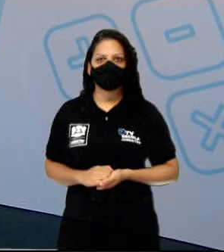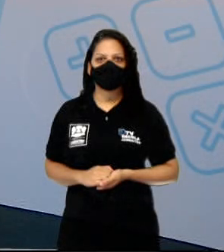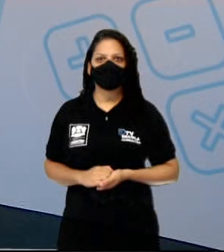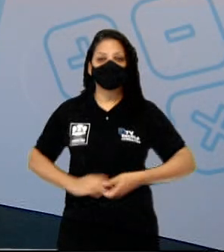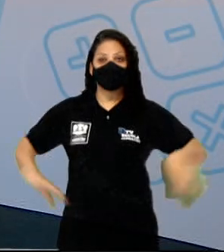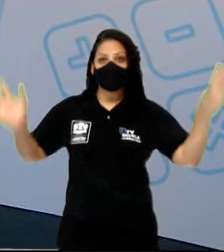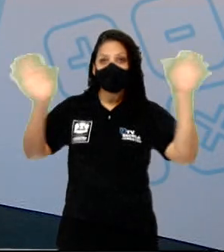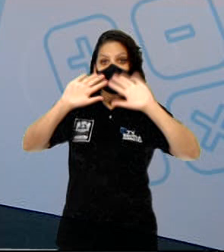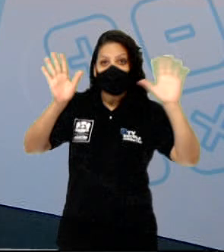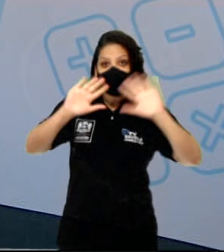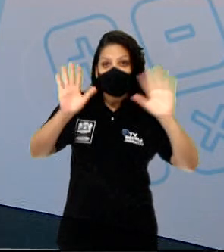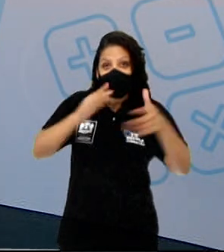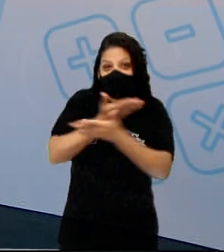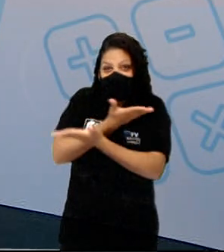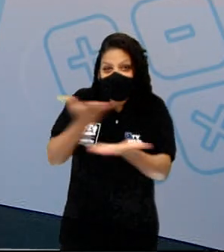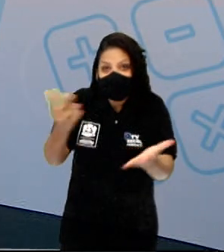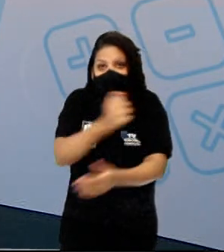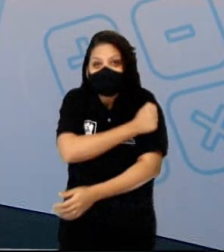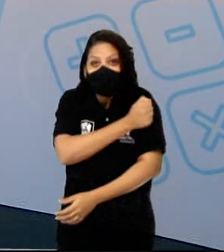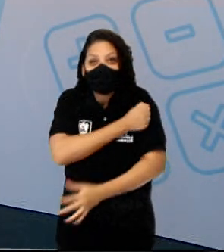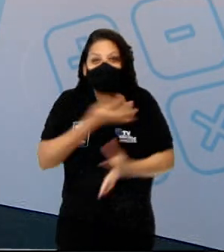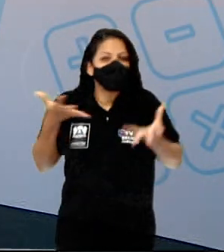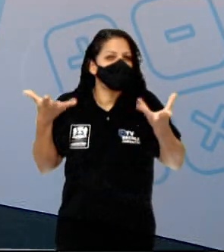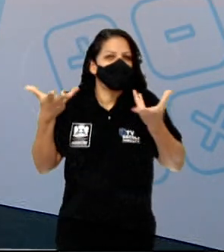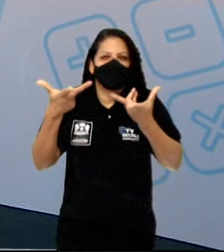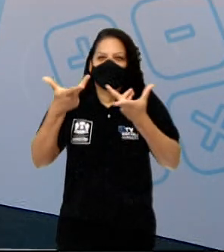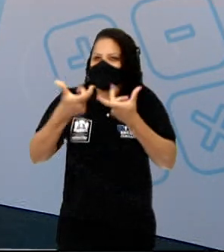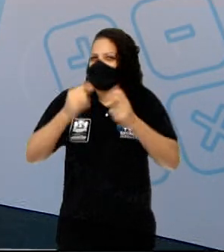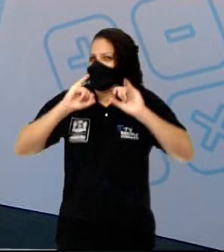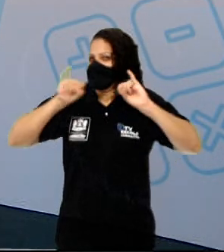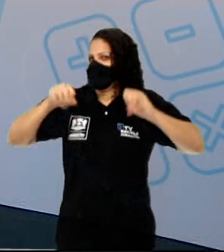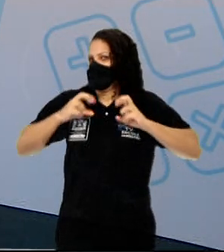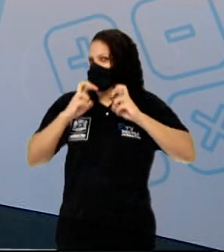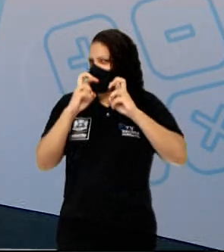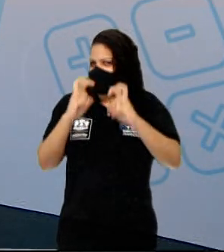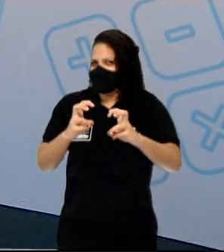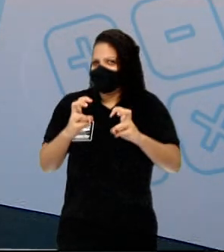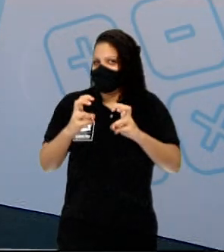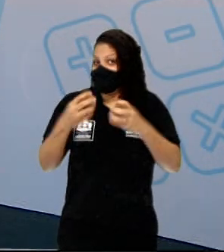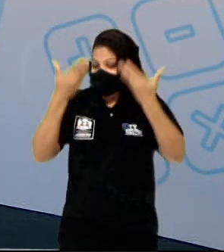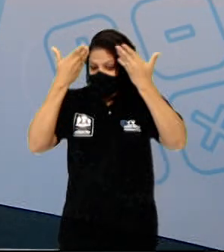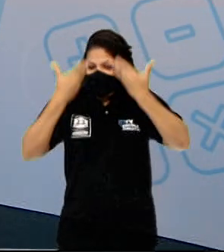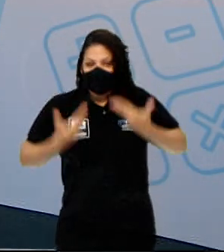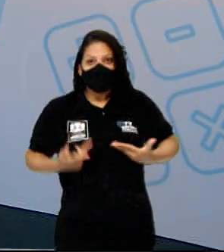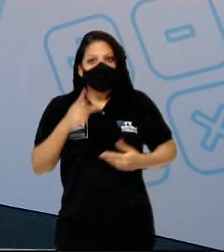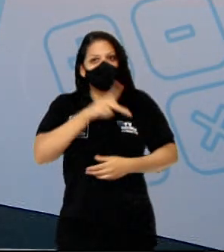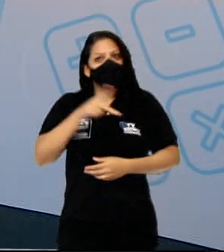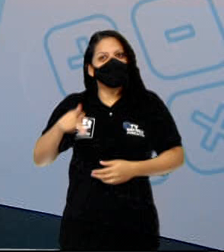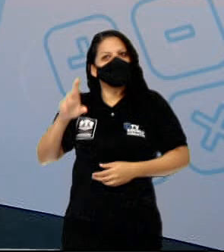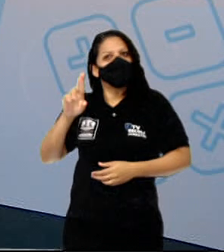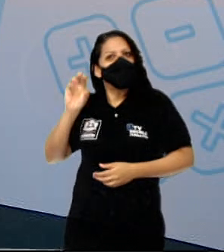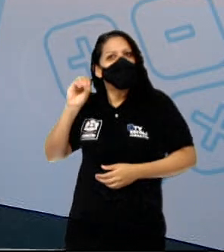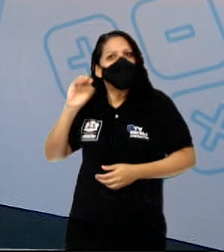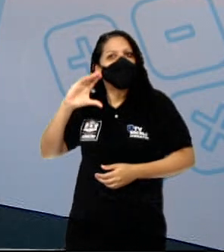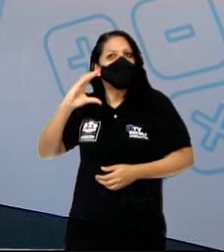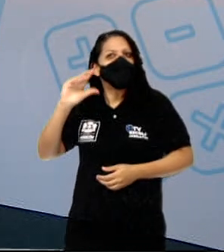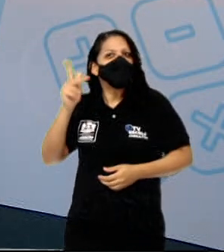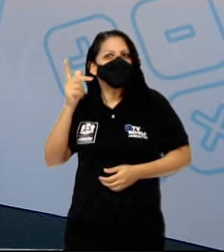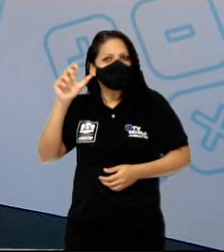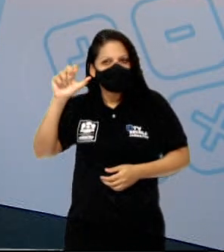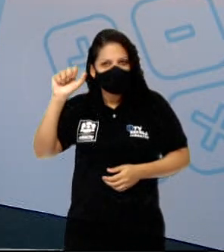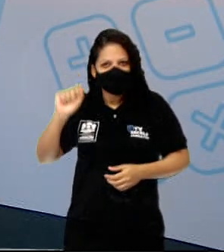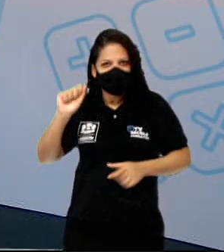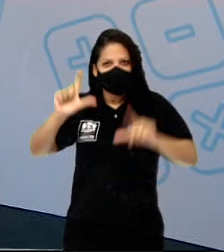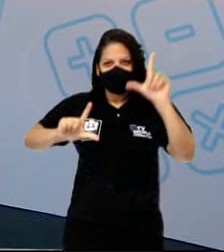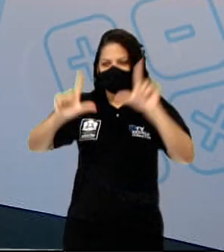Alô você, fera de jabotão, olha quem chegou, o professor Rocha aqui na TV Escola. Hoje o